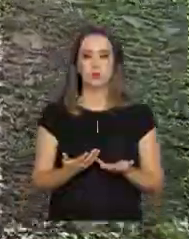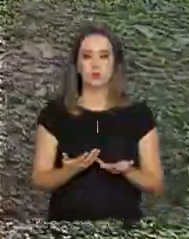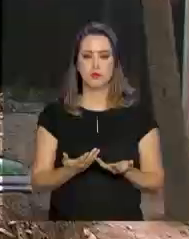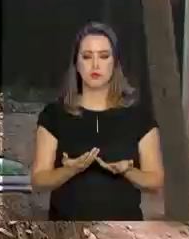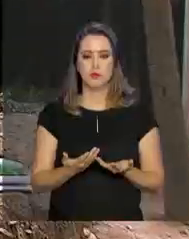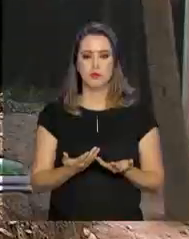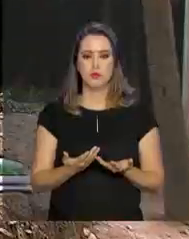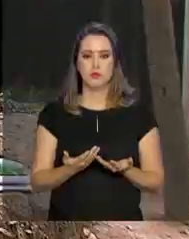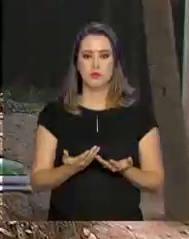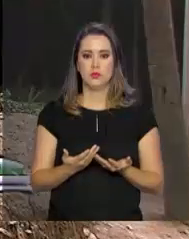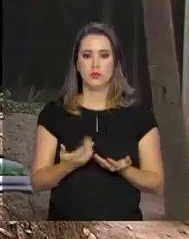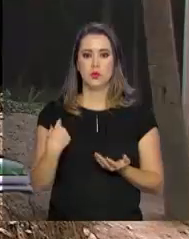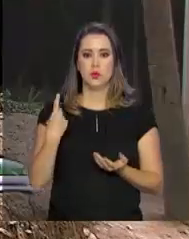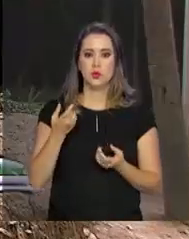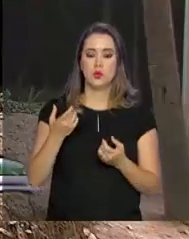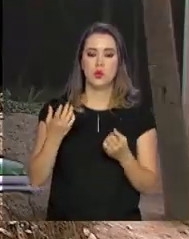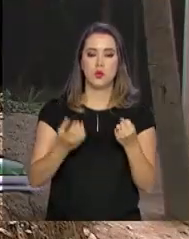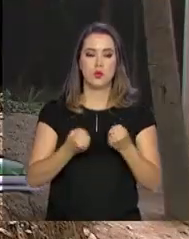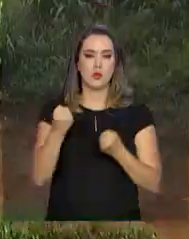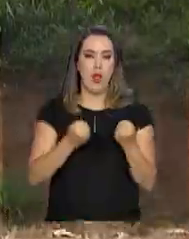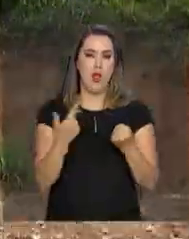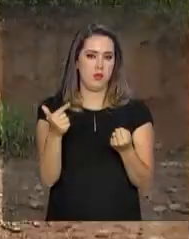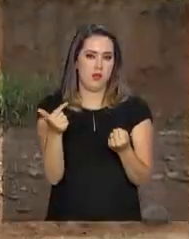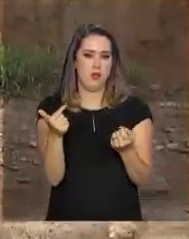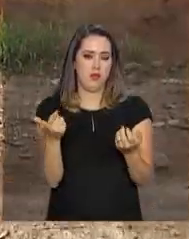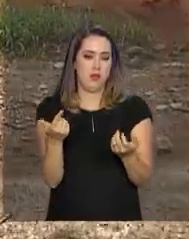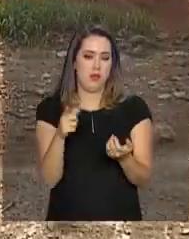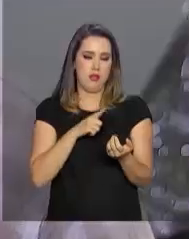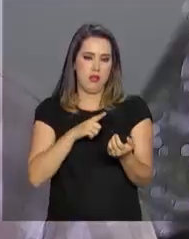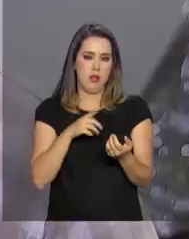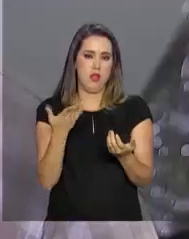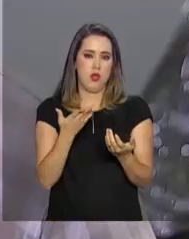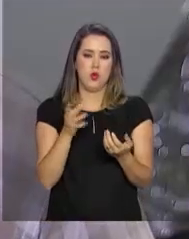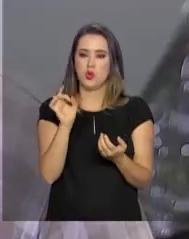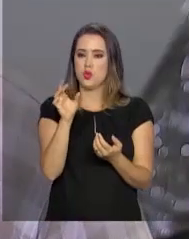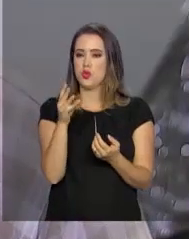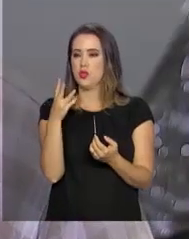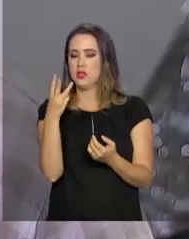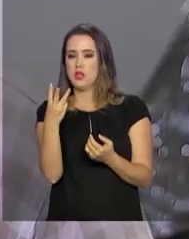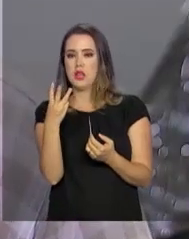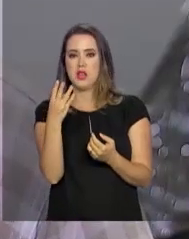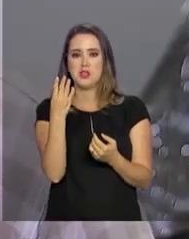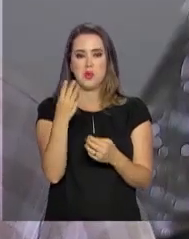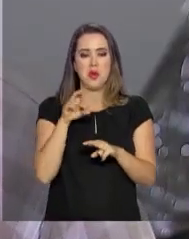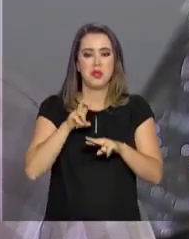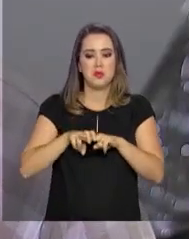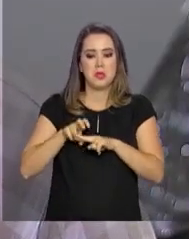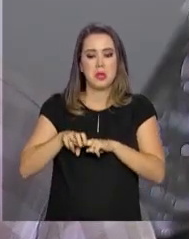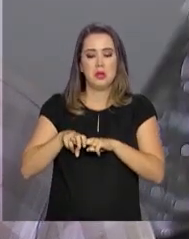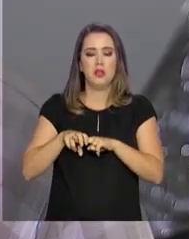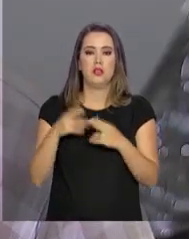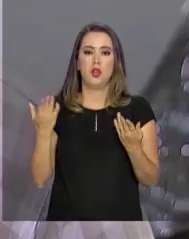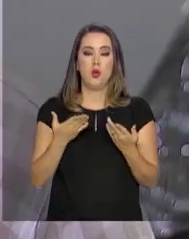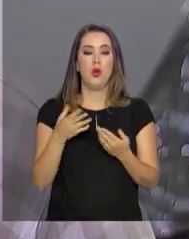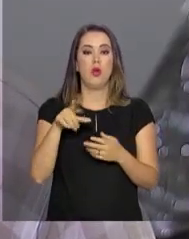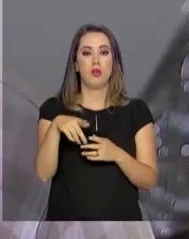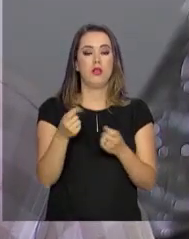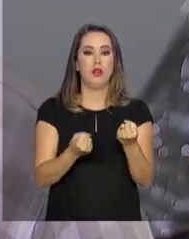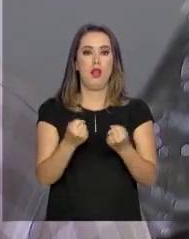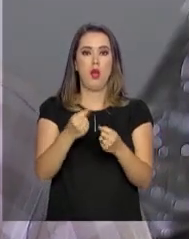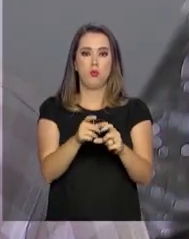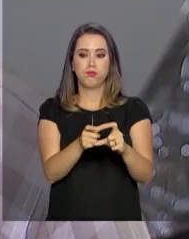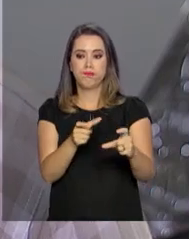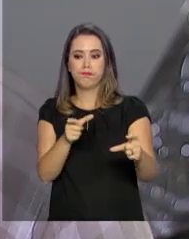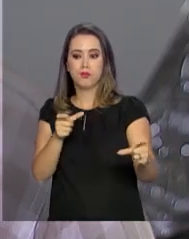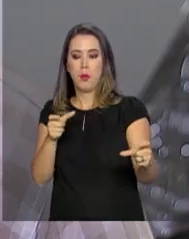E nas caminhonetes que a gente tem, elas não atendem essa necessidade. Com a possibilidade de a gente estar adquirindo essas vans, a gente vai ter uma